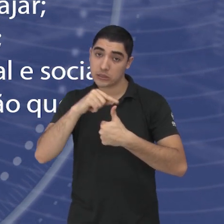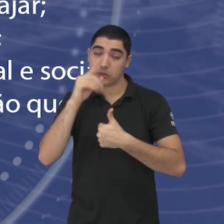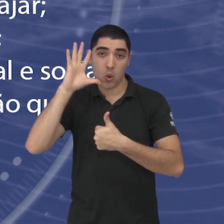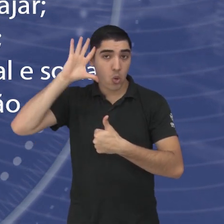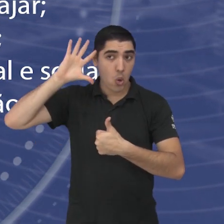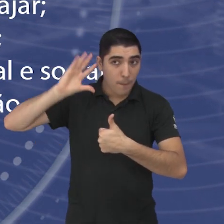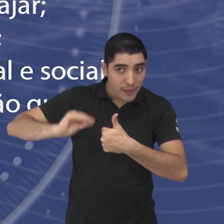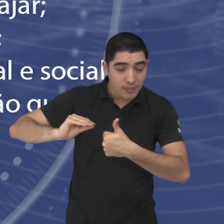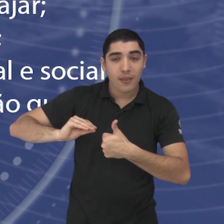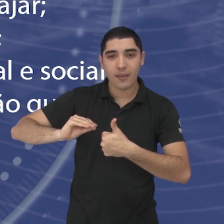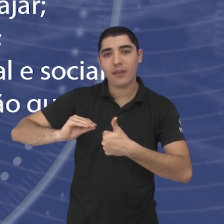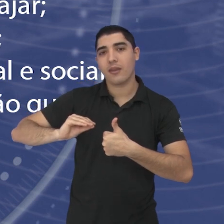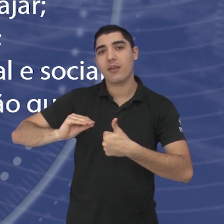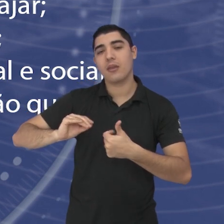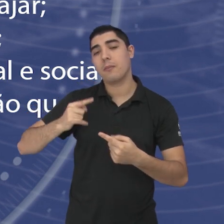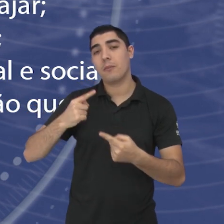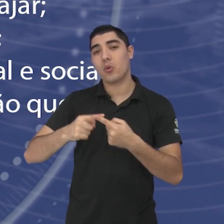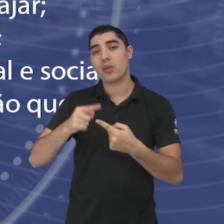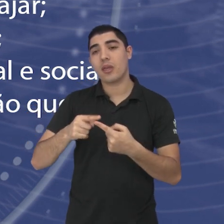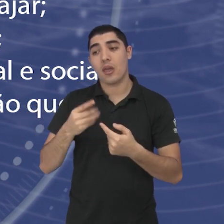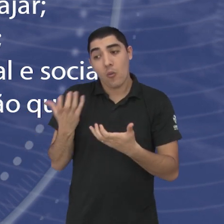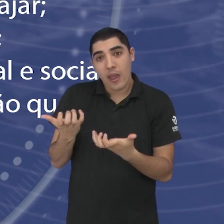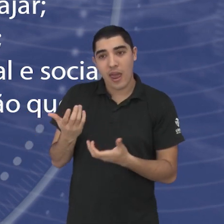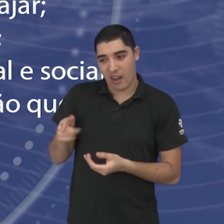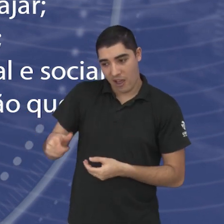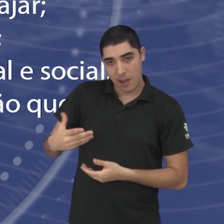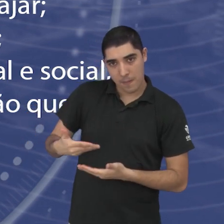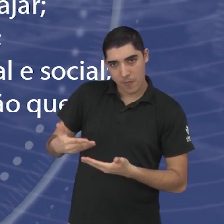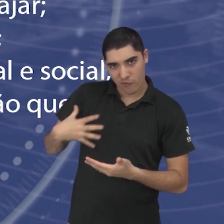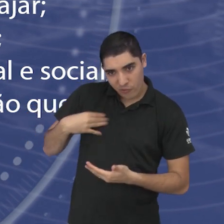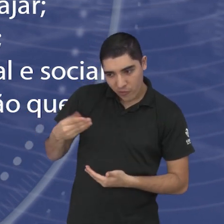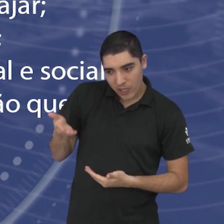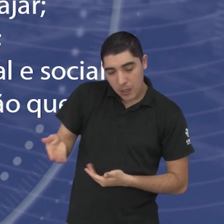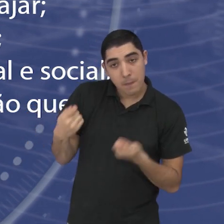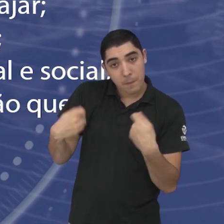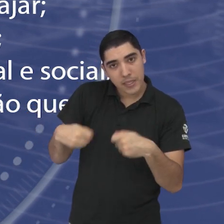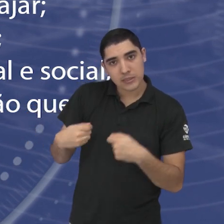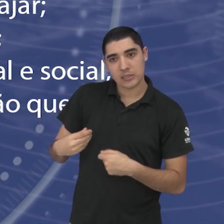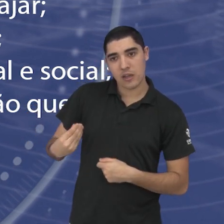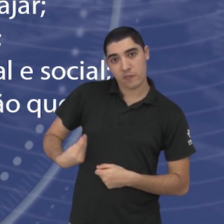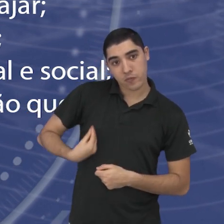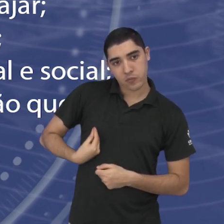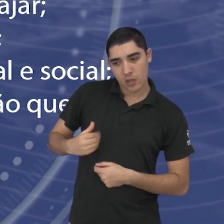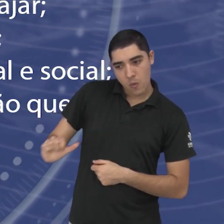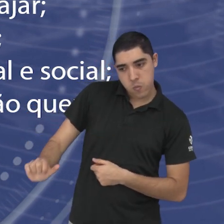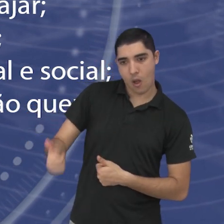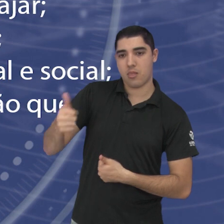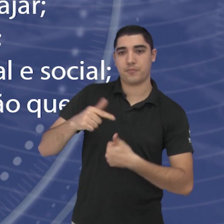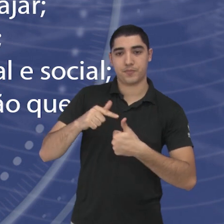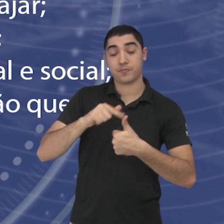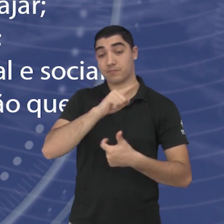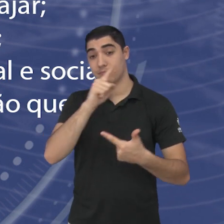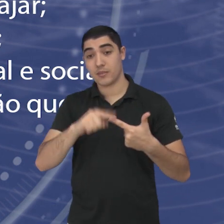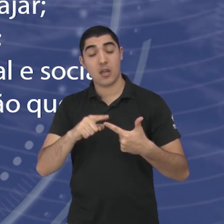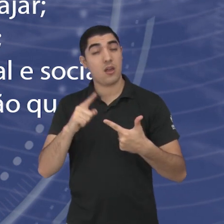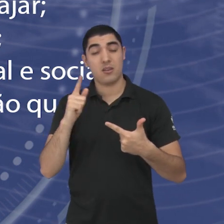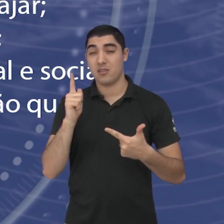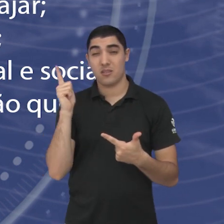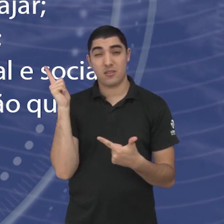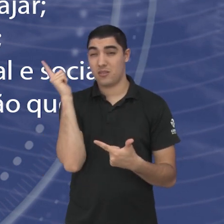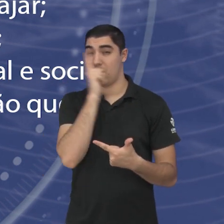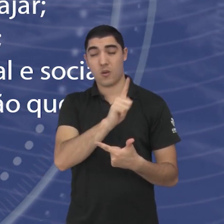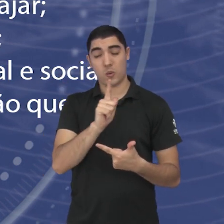consideração para você dar, pelo menos, um mínimo de qualidade de vida, o essencial básico para o seu filho. Não conseguir dar